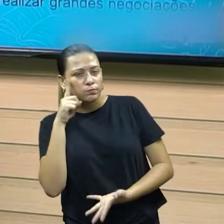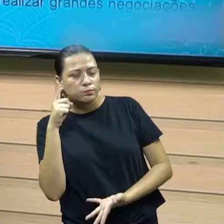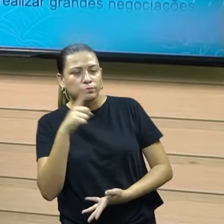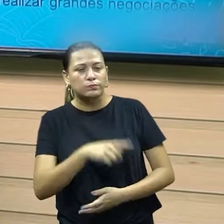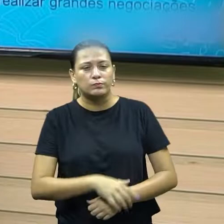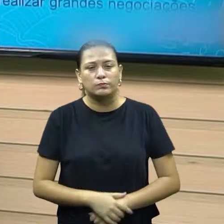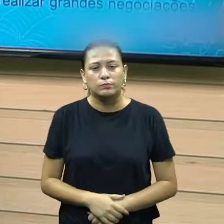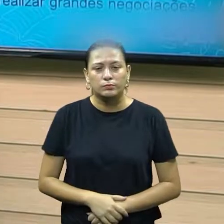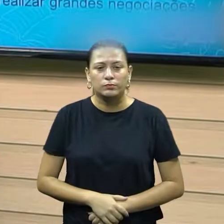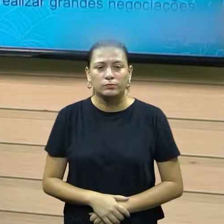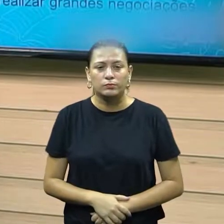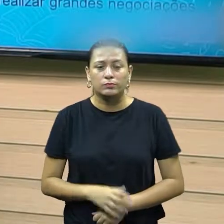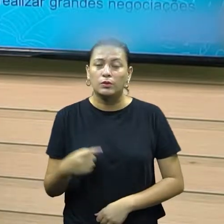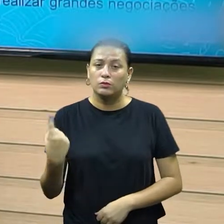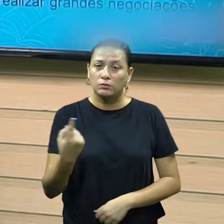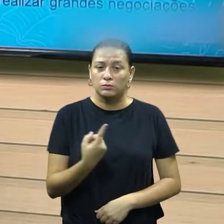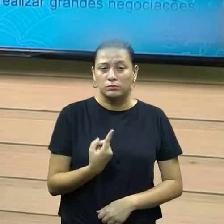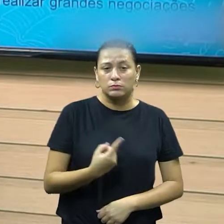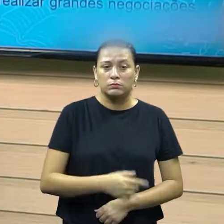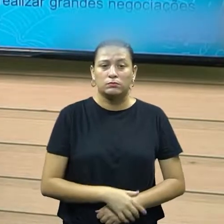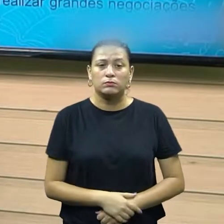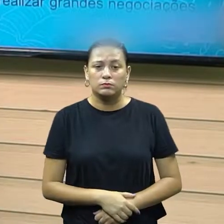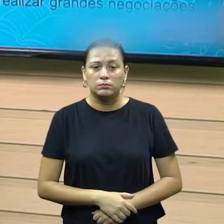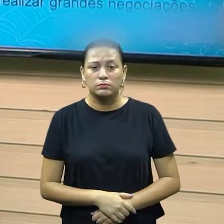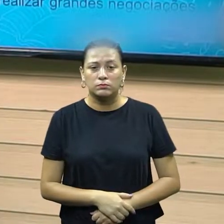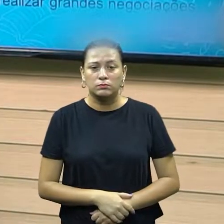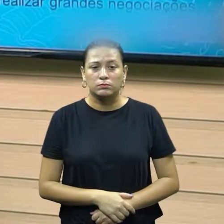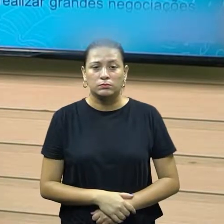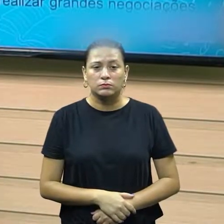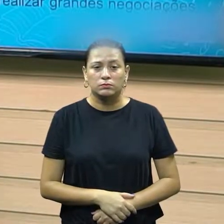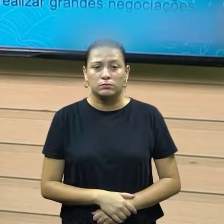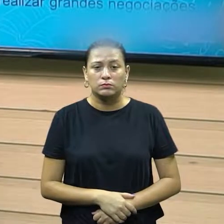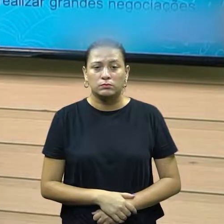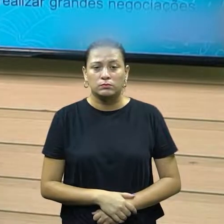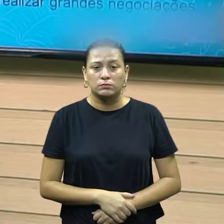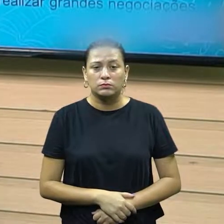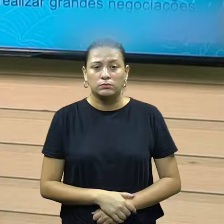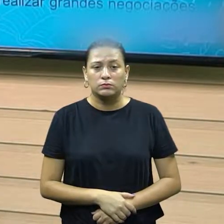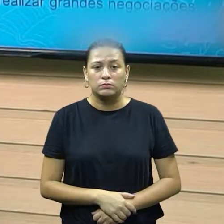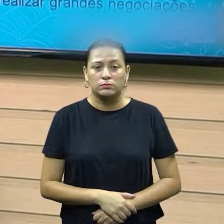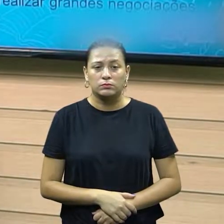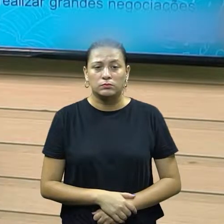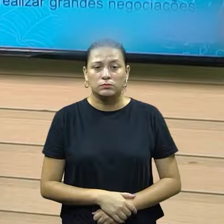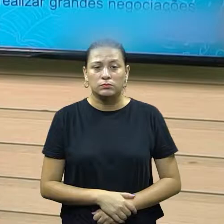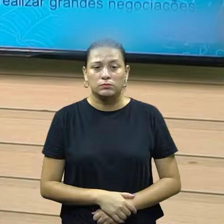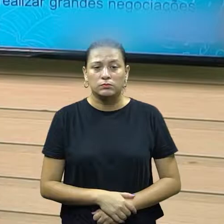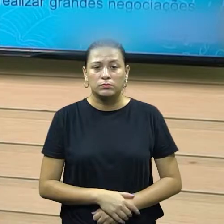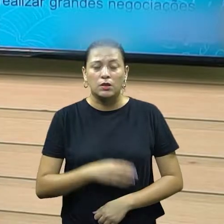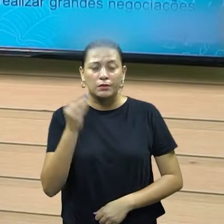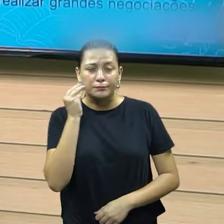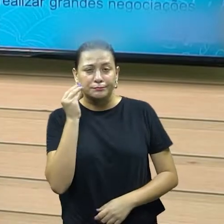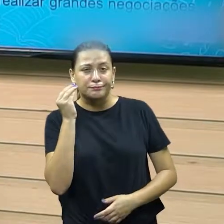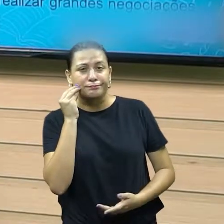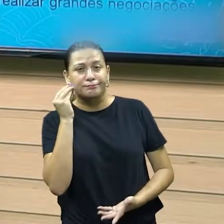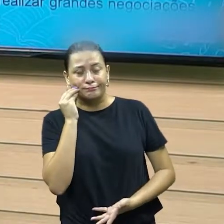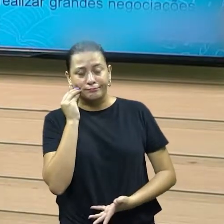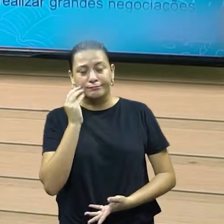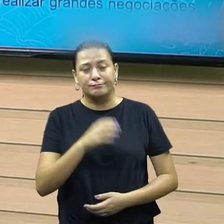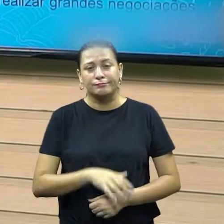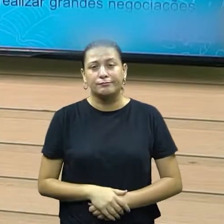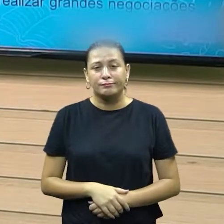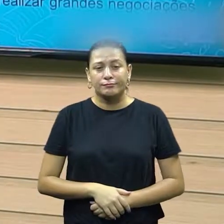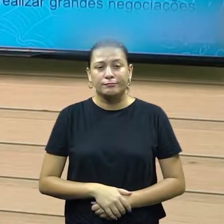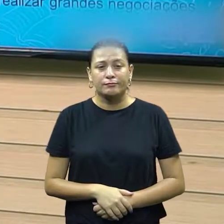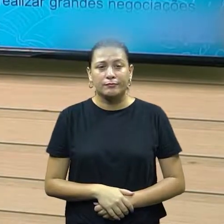praticando determinado ato, né? E a gente nem não consegue nomear. Então, como eu trago essas situações pra vocês aqui, vocês